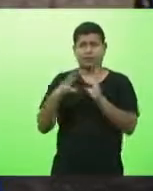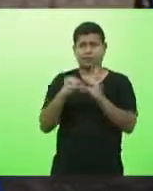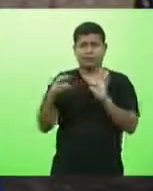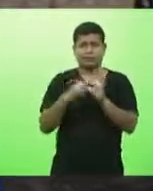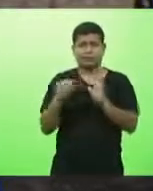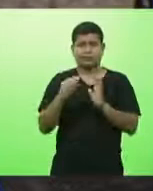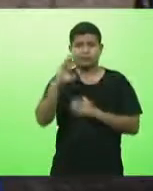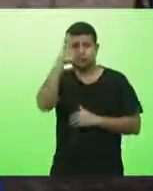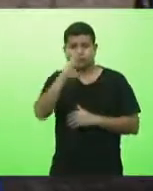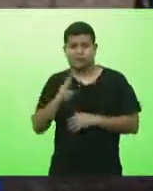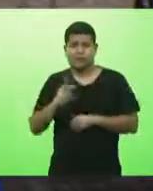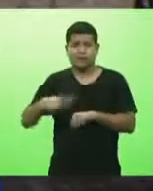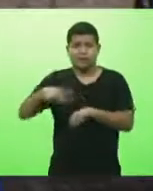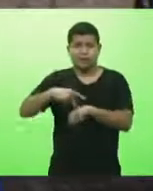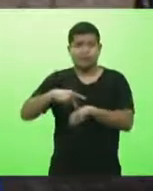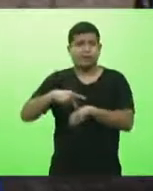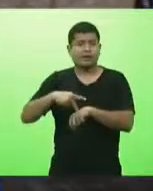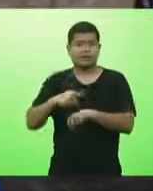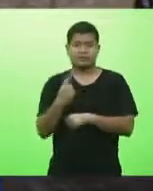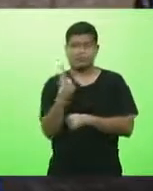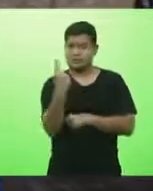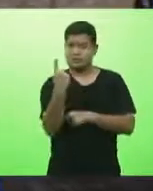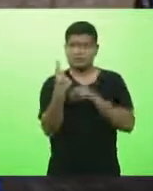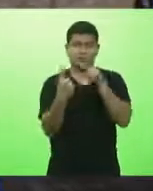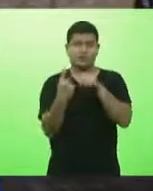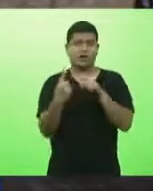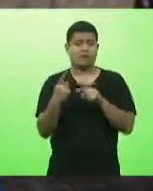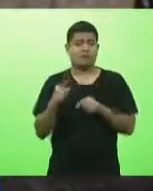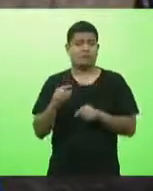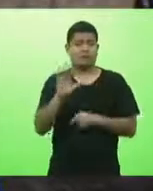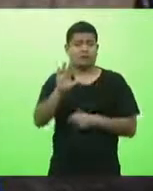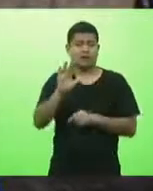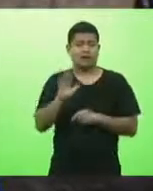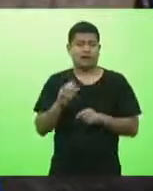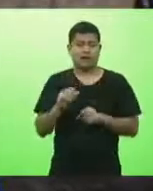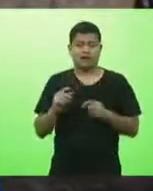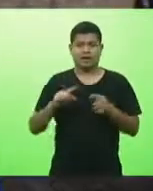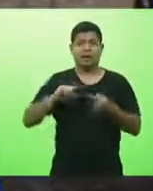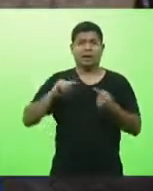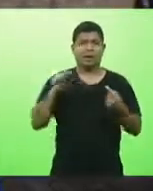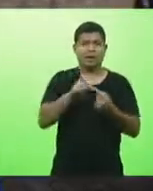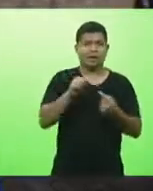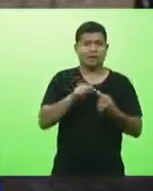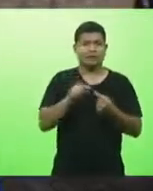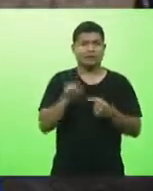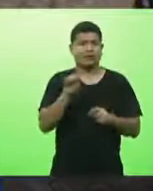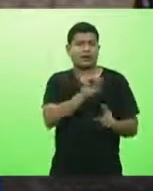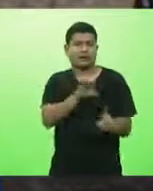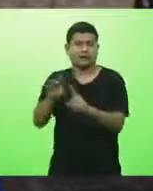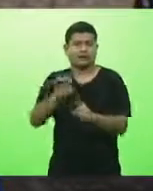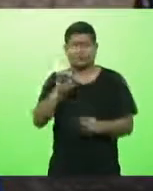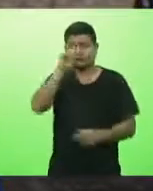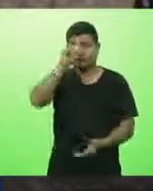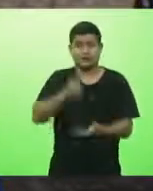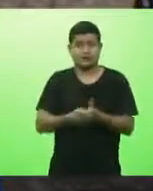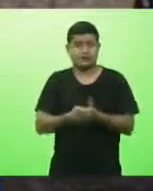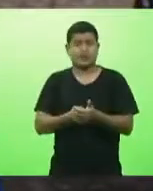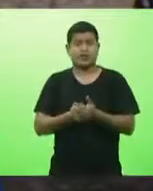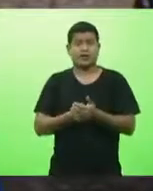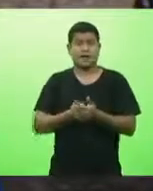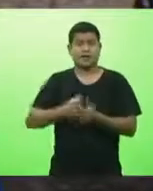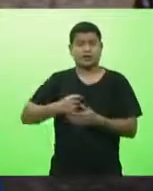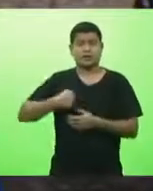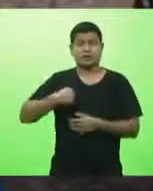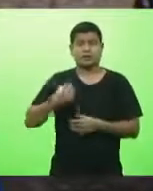federação significa que cada estado tem as suas prerrogativas e é respeitado nas suas prioridades e tem poder para decidir aquilo que é prioridade